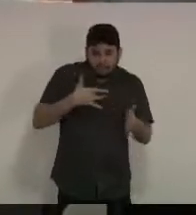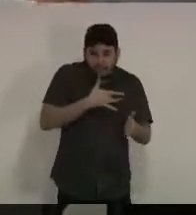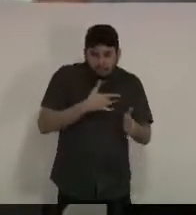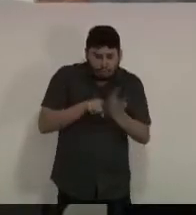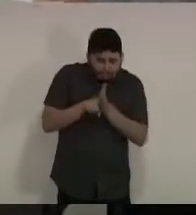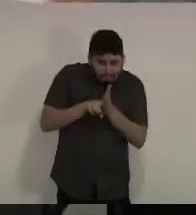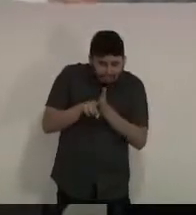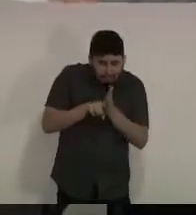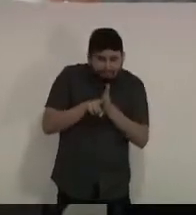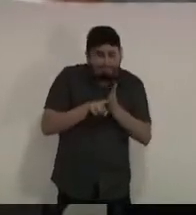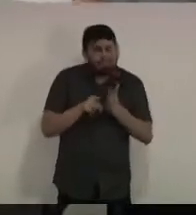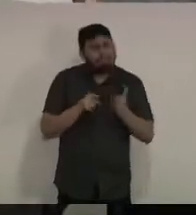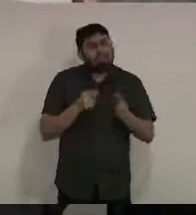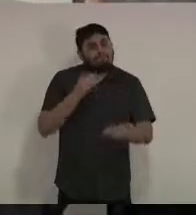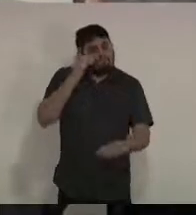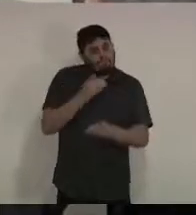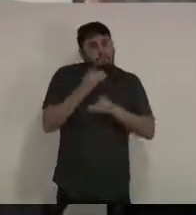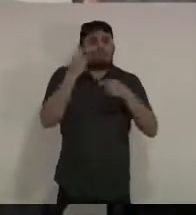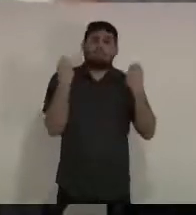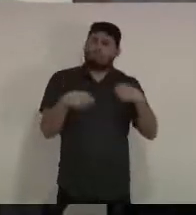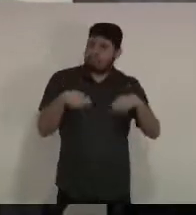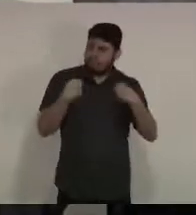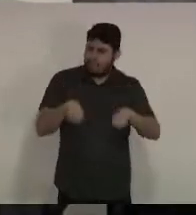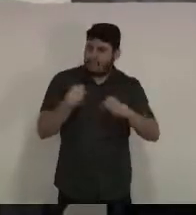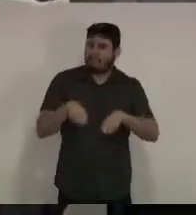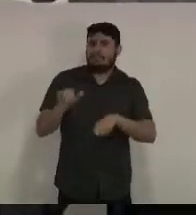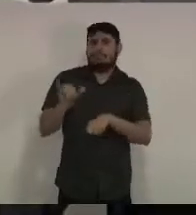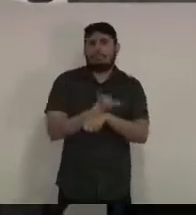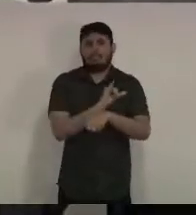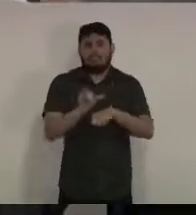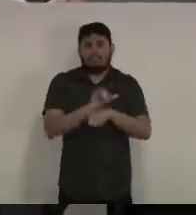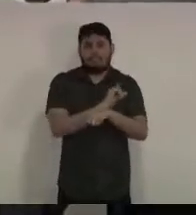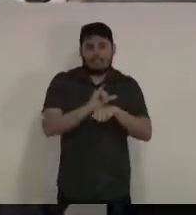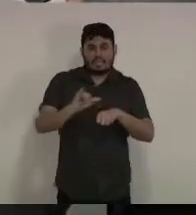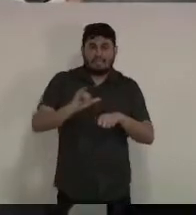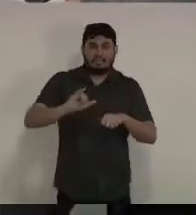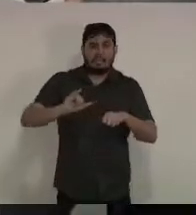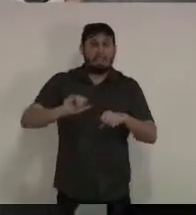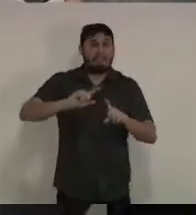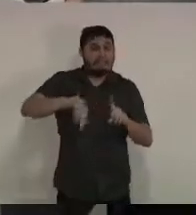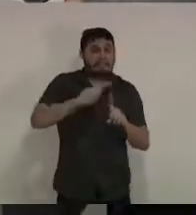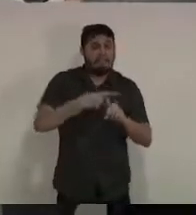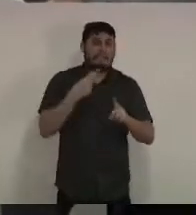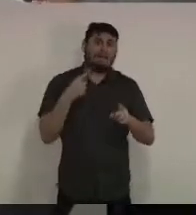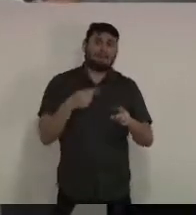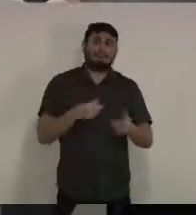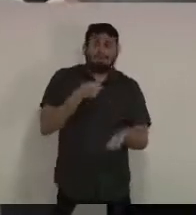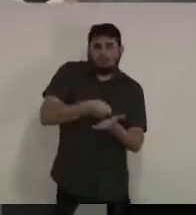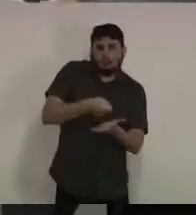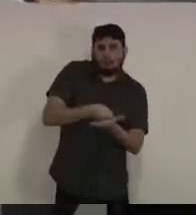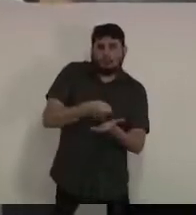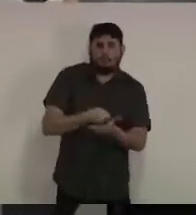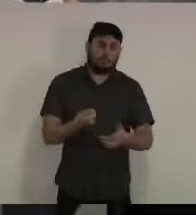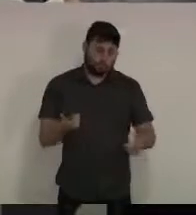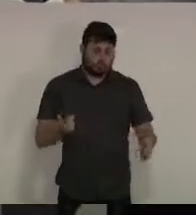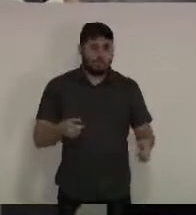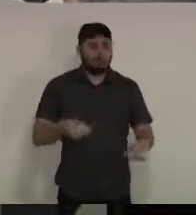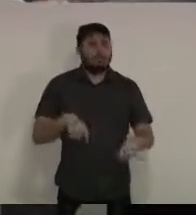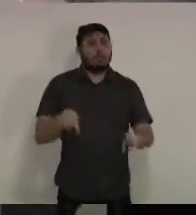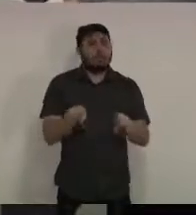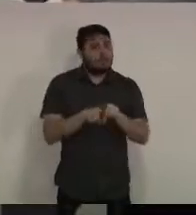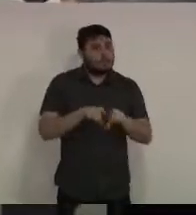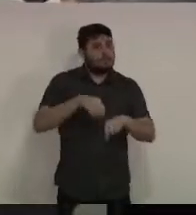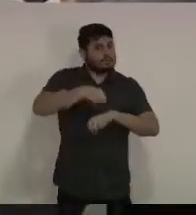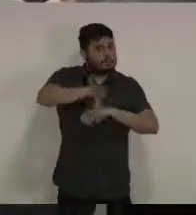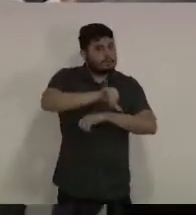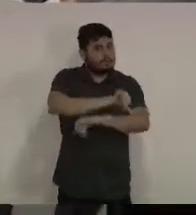que está sendo um grande termômetro para a tomada de decisões da Secretaria de Saúde. É importante colocar também que esse monitoramento não é feito